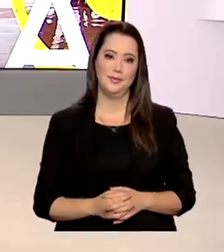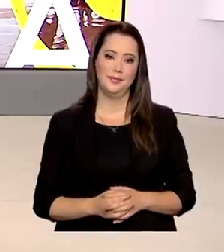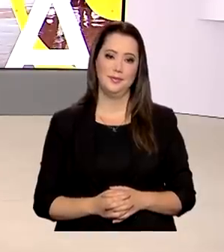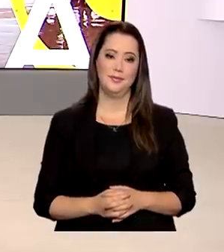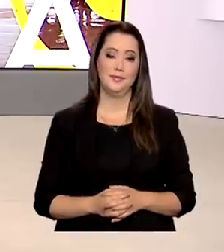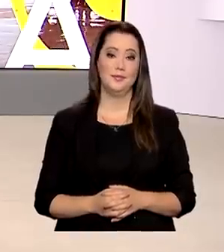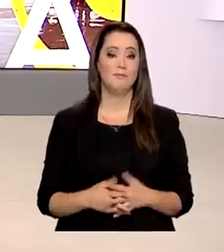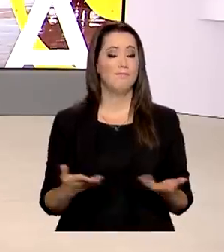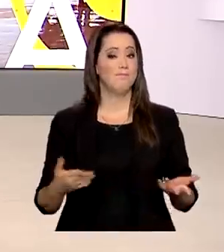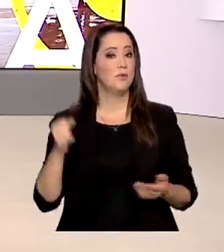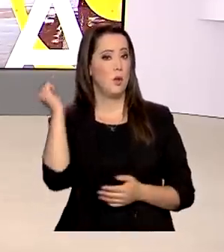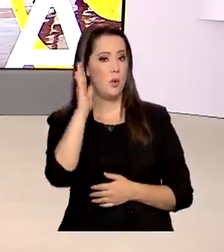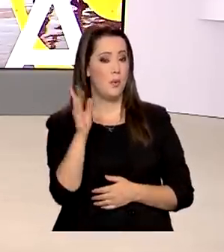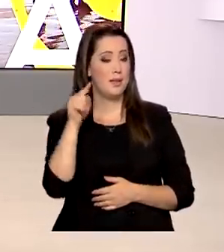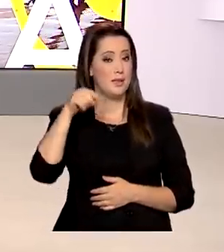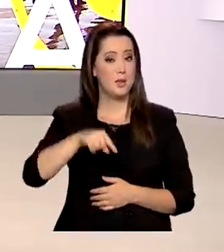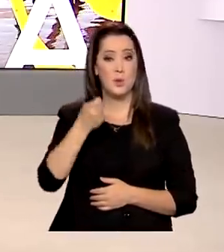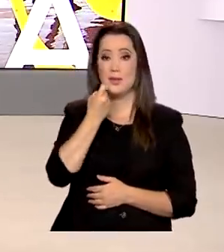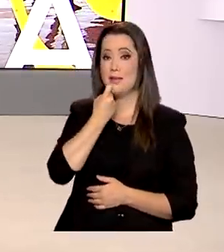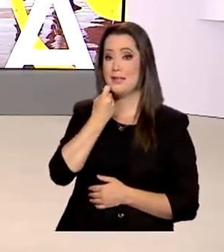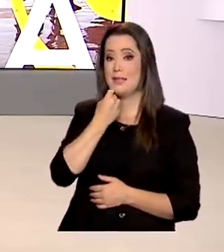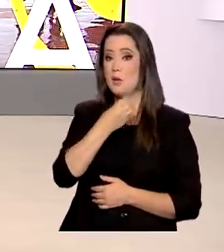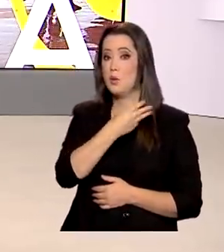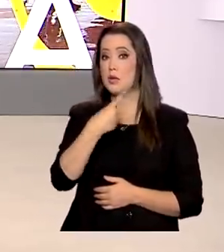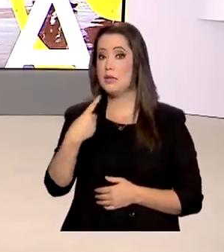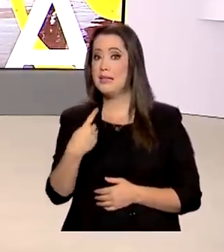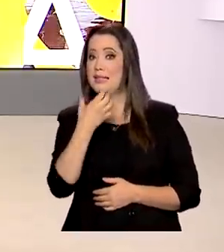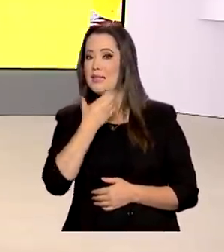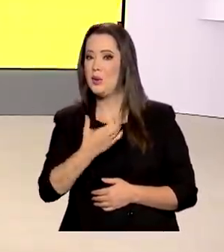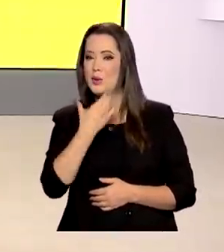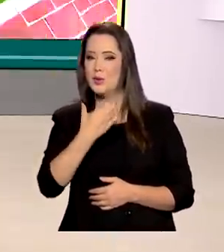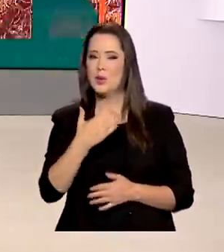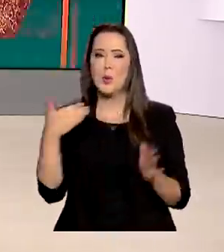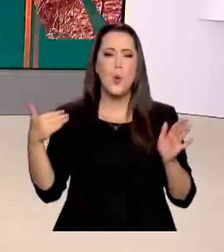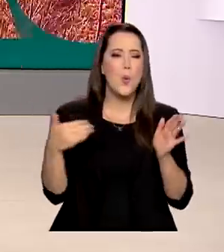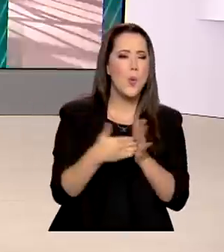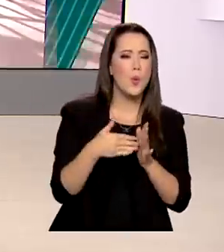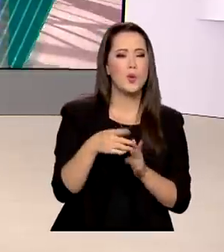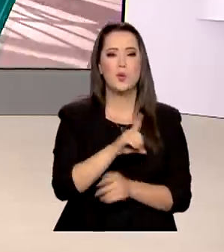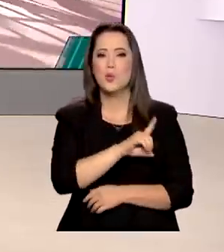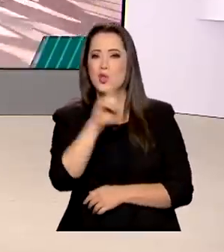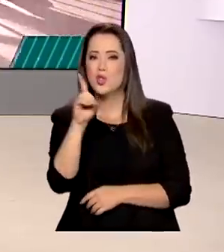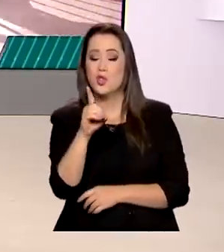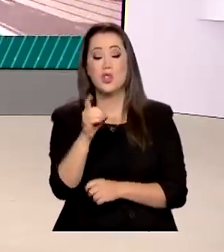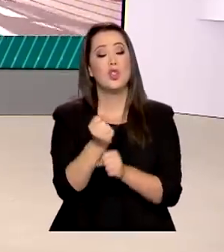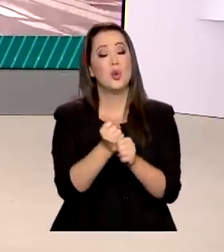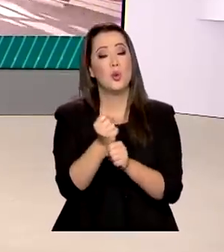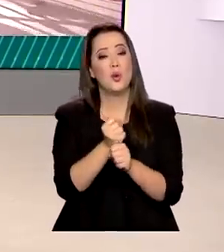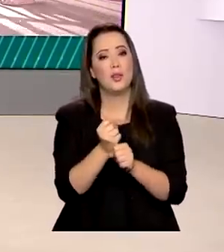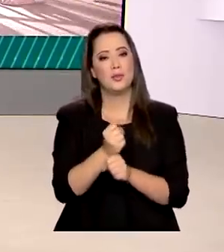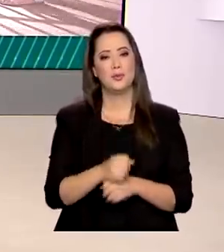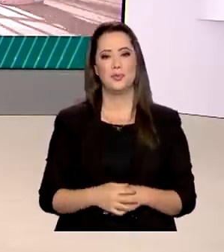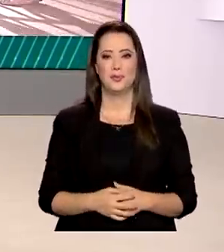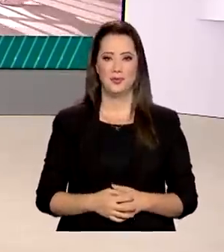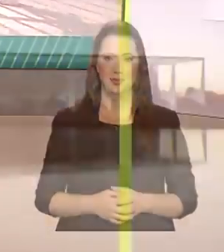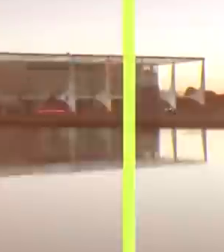O Brasil em dia desta sexta-feira, 31 de dezembro, último dia do ano, já está no ar.